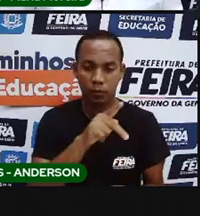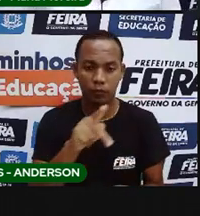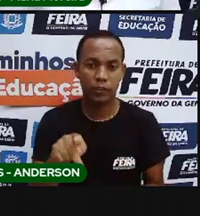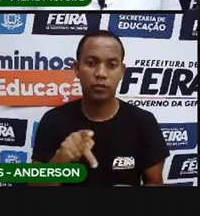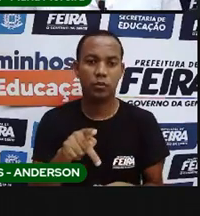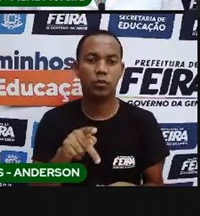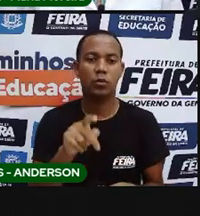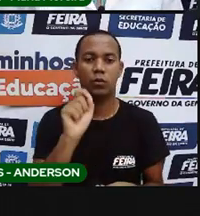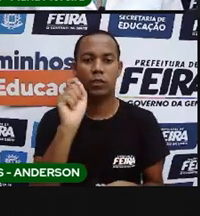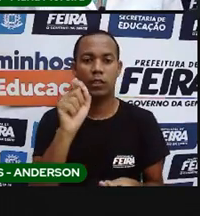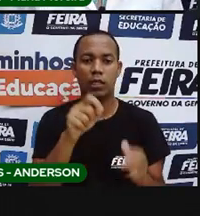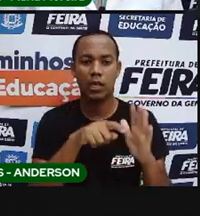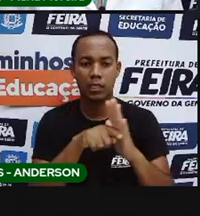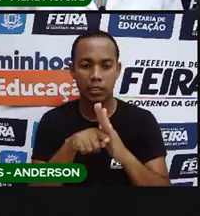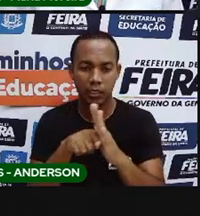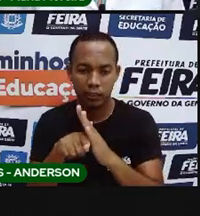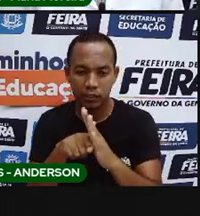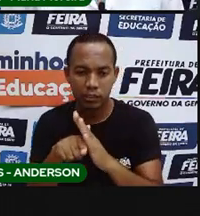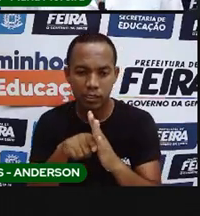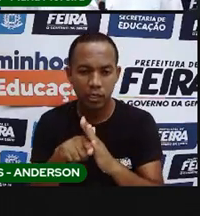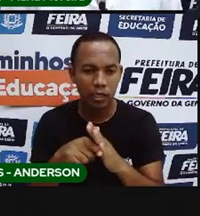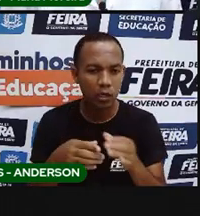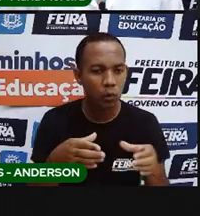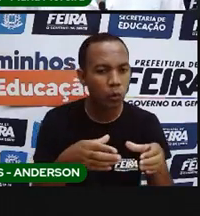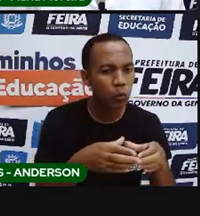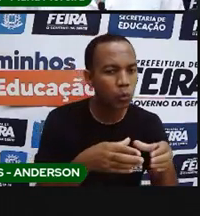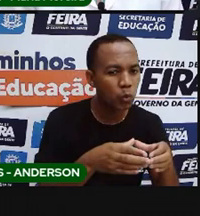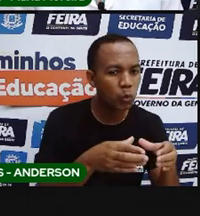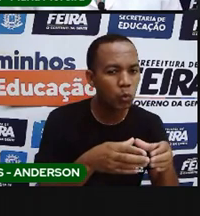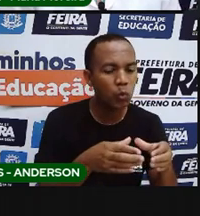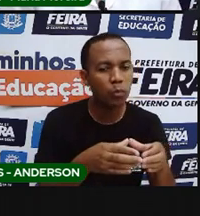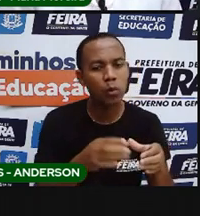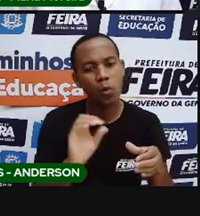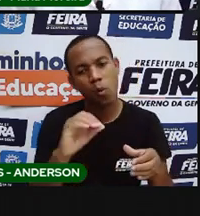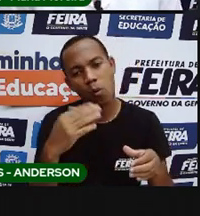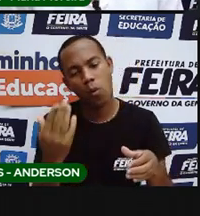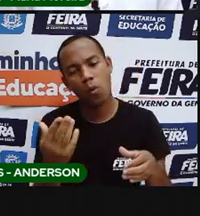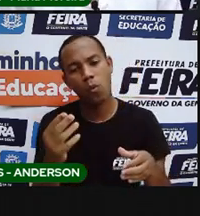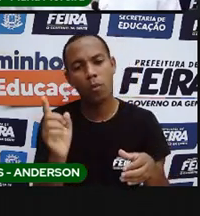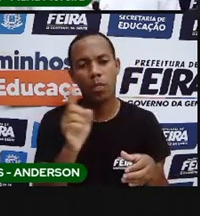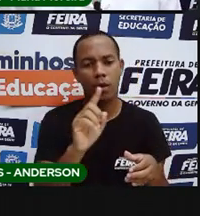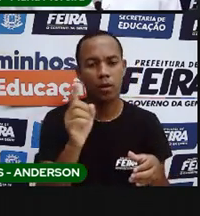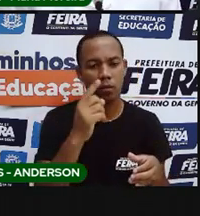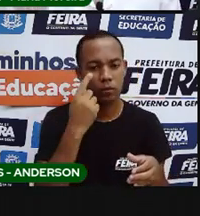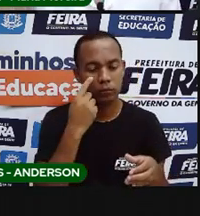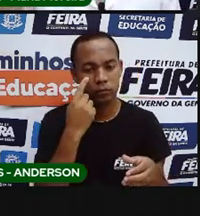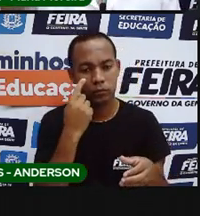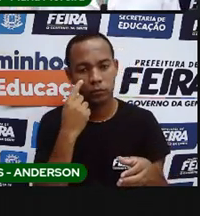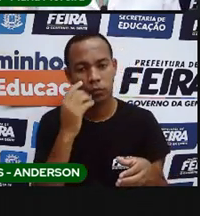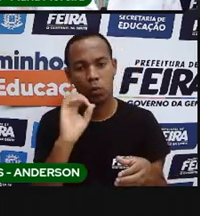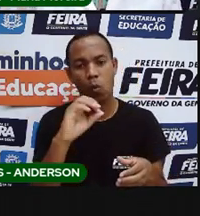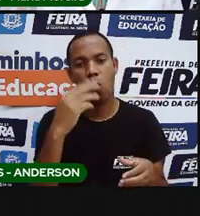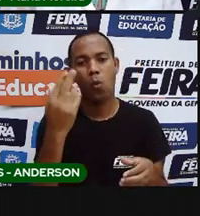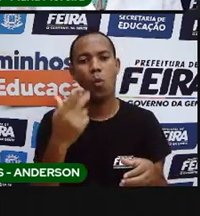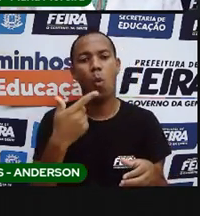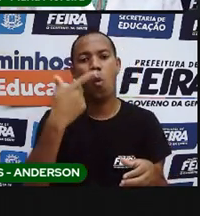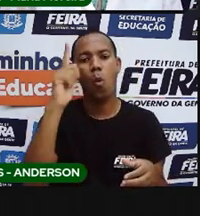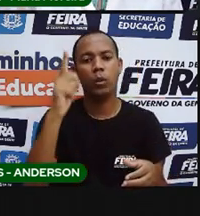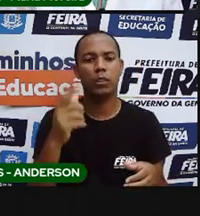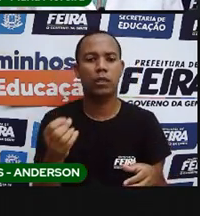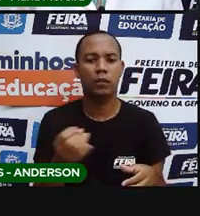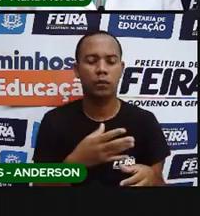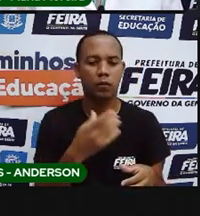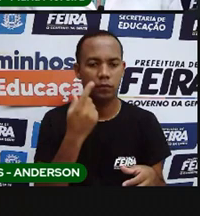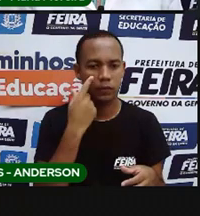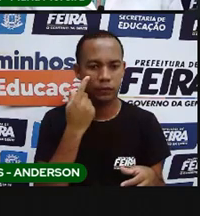analisar o contexto da turma e vai dizer se ele vai utilizar ou não. Se ele vai utilizar essa atividade ou se ele vai passar uma outra para vocês.